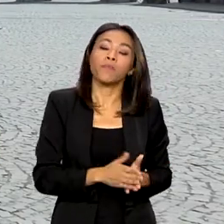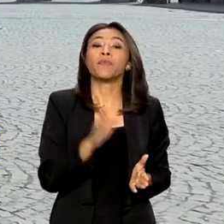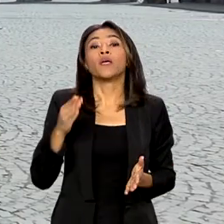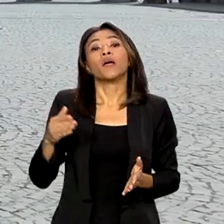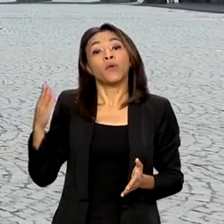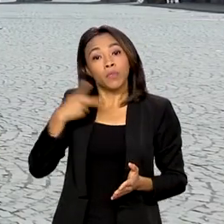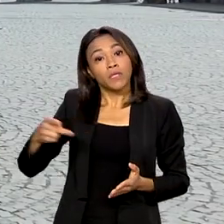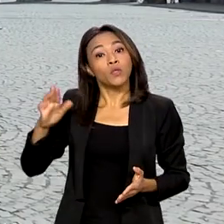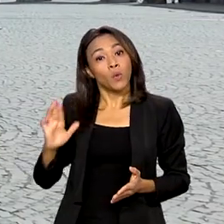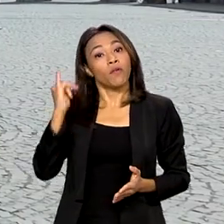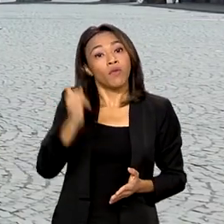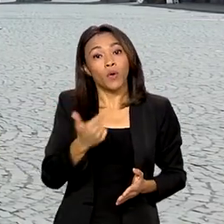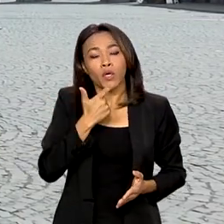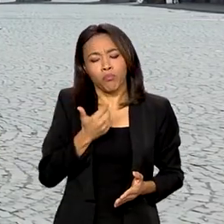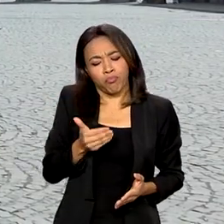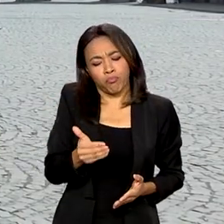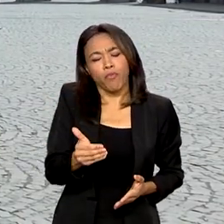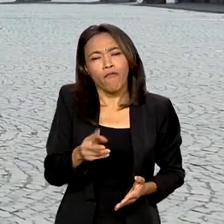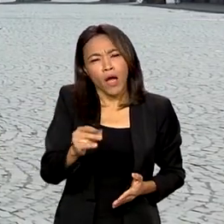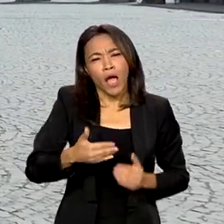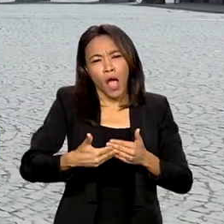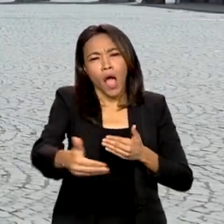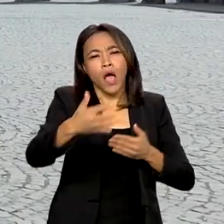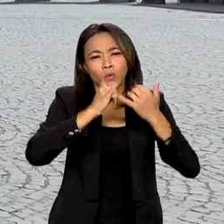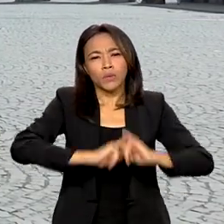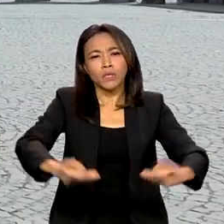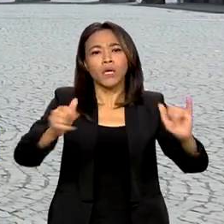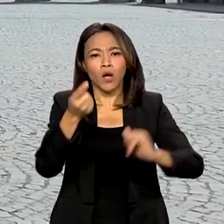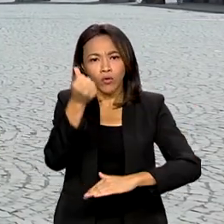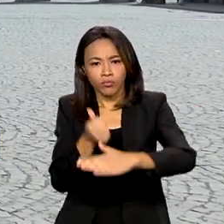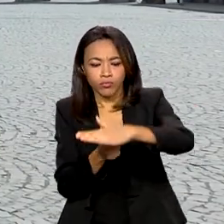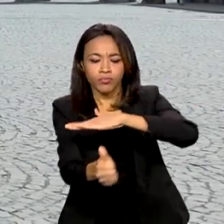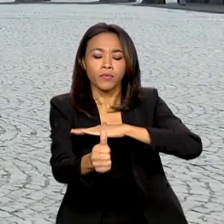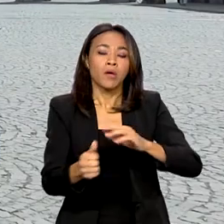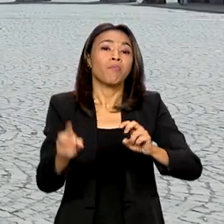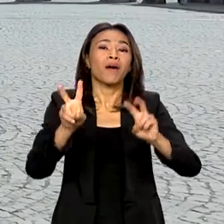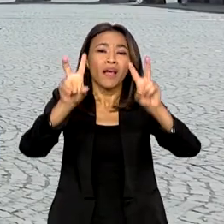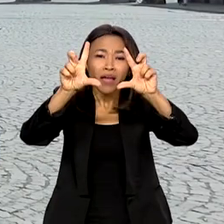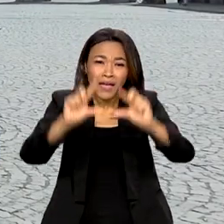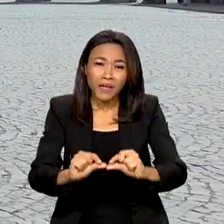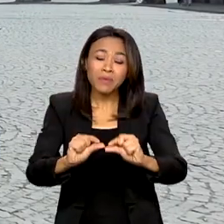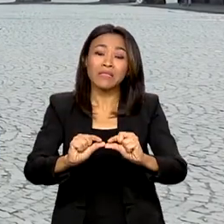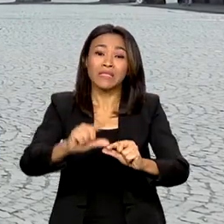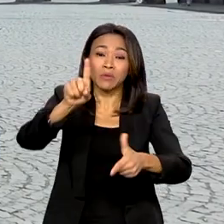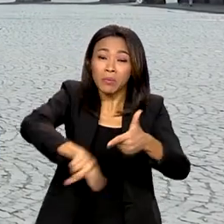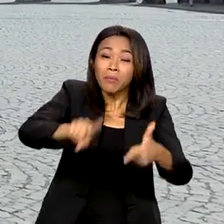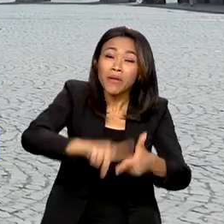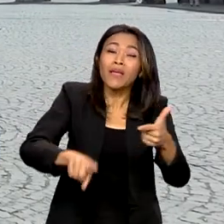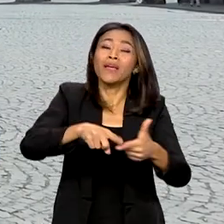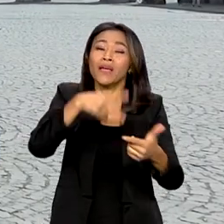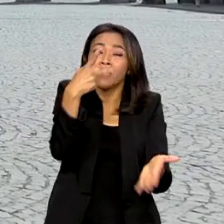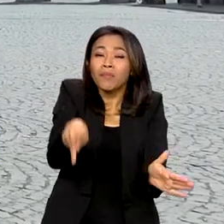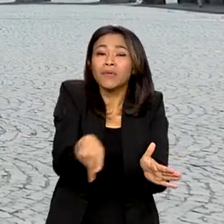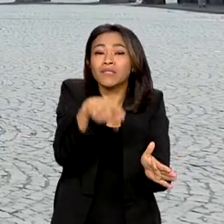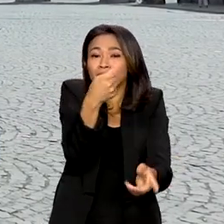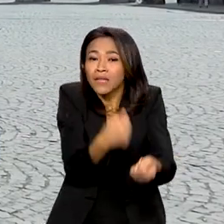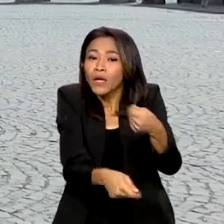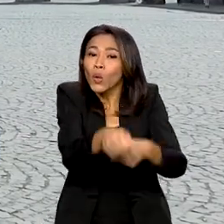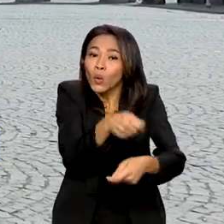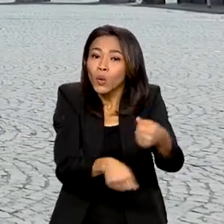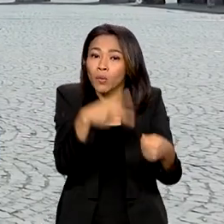poucos dias o Brasil vai anunciar um plano de investimentos para reduzir os gargalos da nossa economia. E, claro, falou sobre o